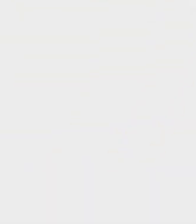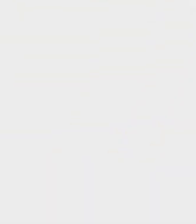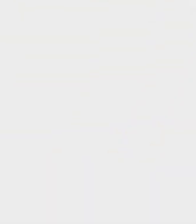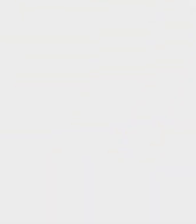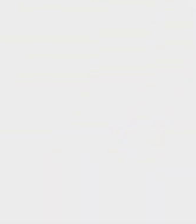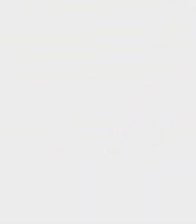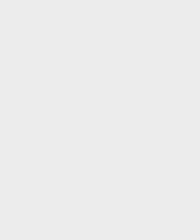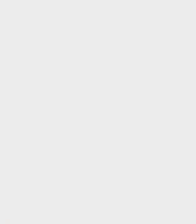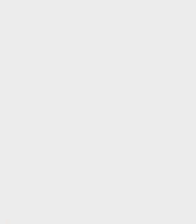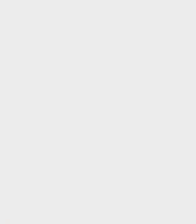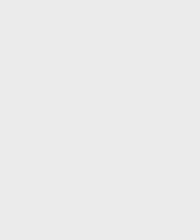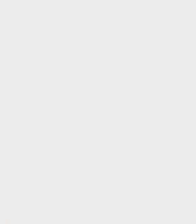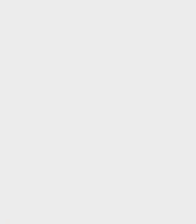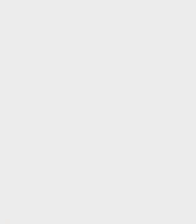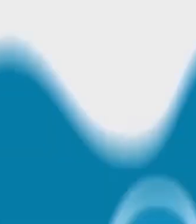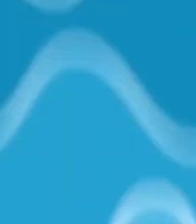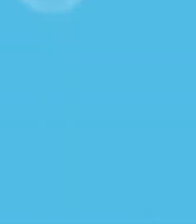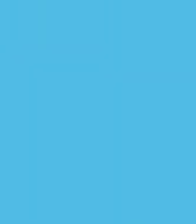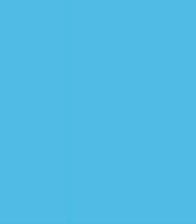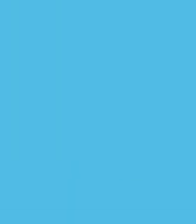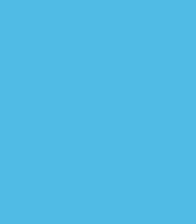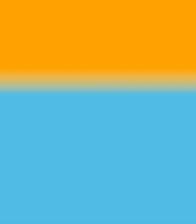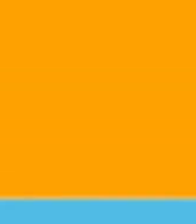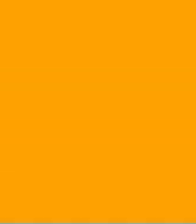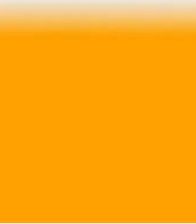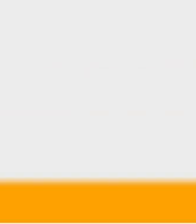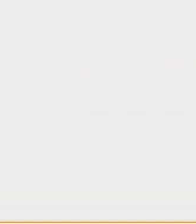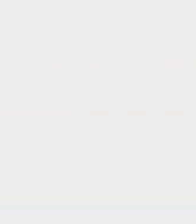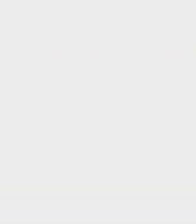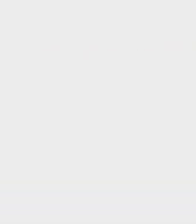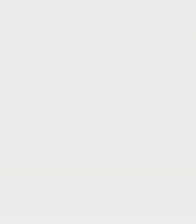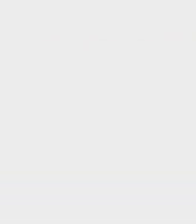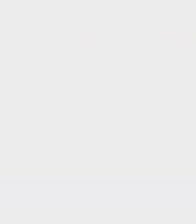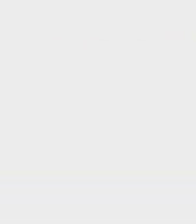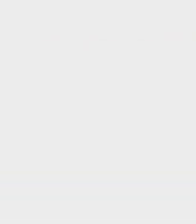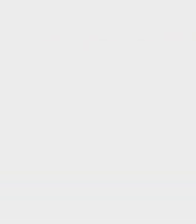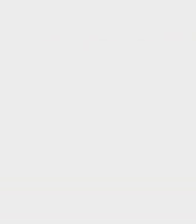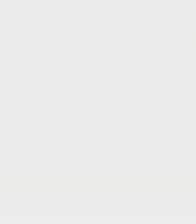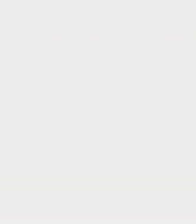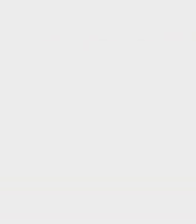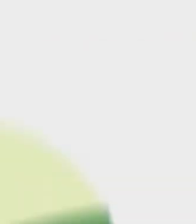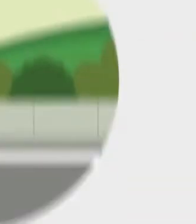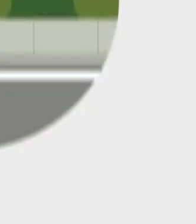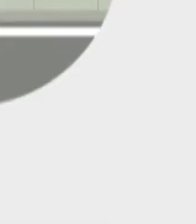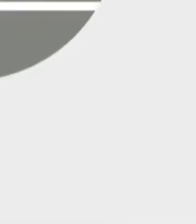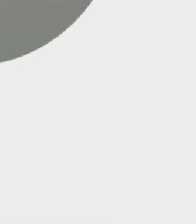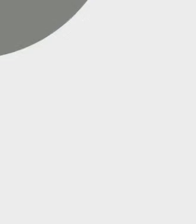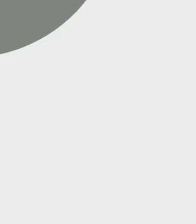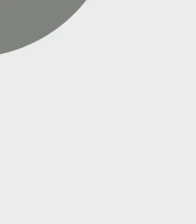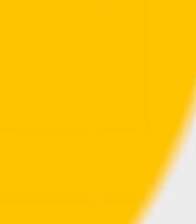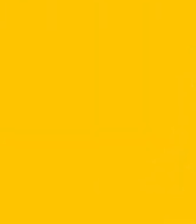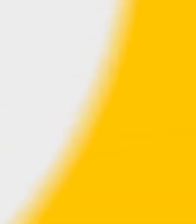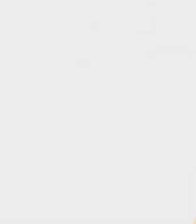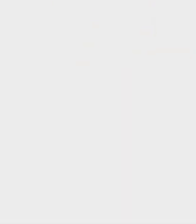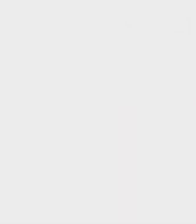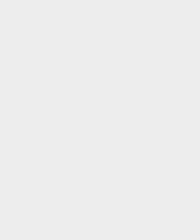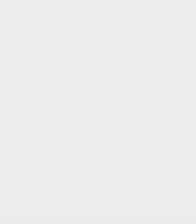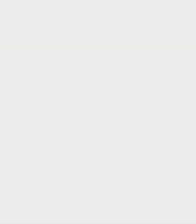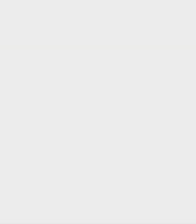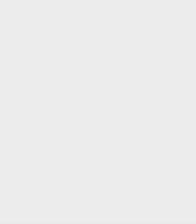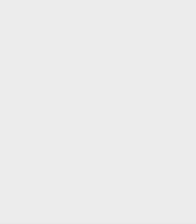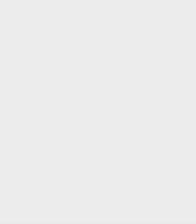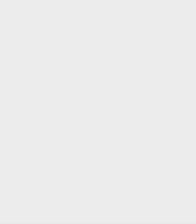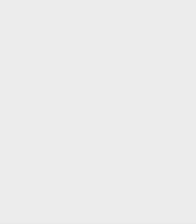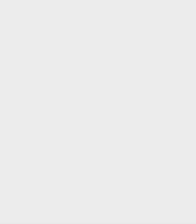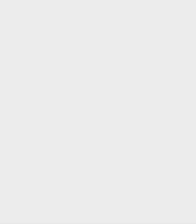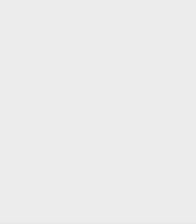O lixo é uma das causas das enchentes e nunca deve ser jogado em canais, valas ou bueiros. O lixo é para ser